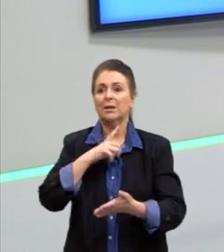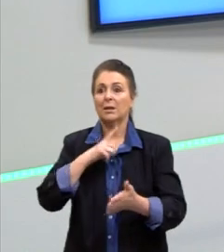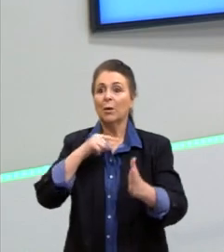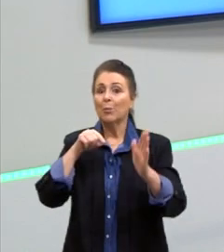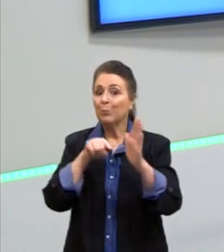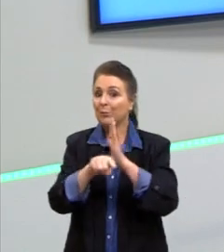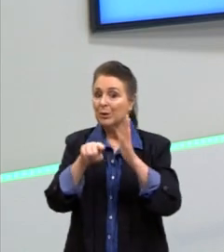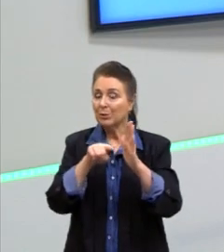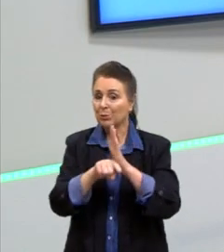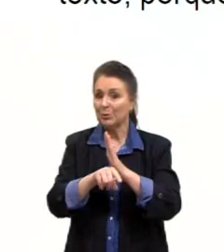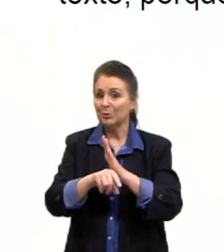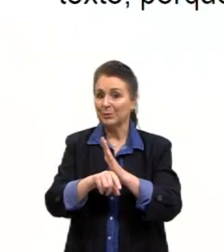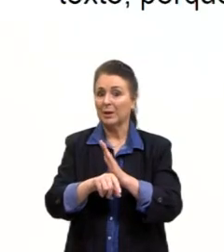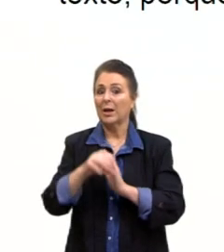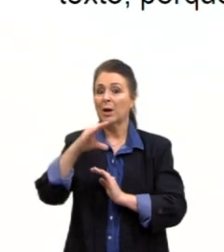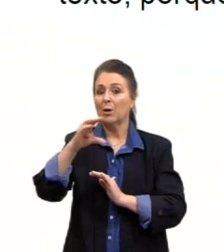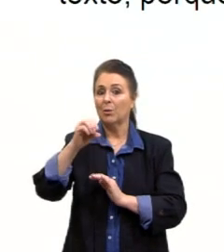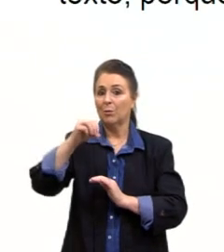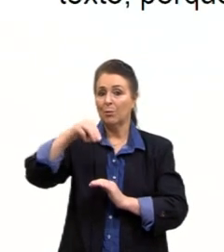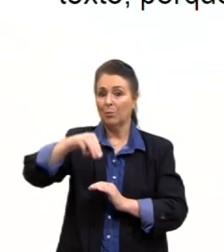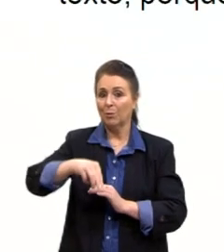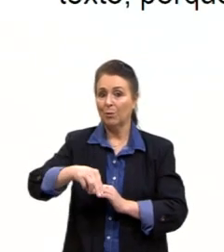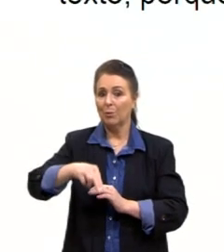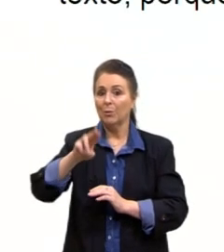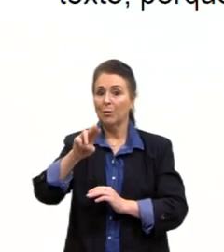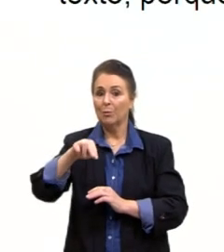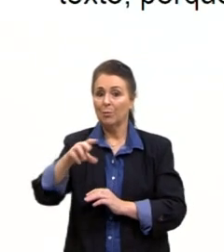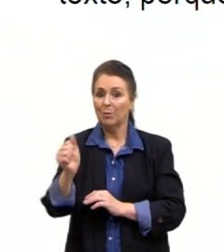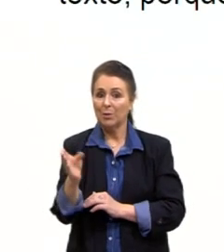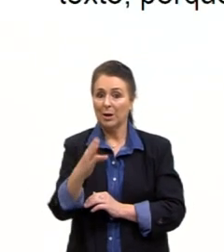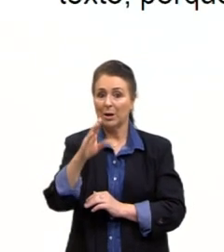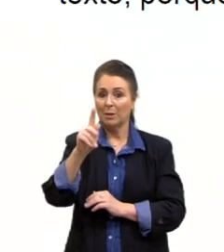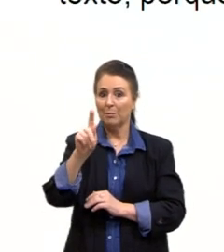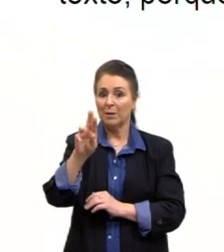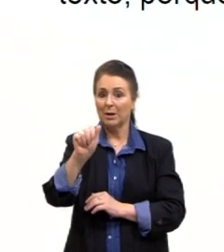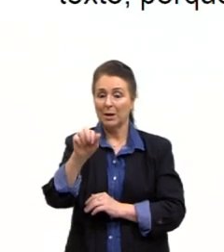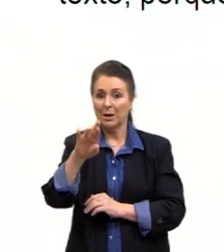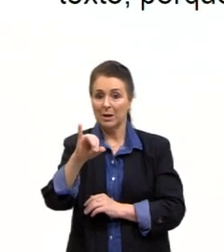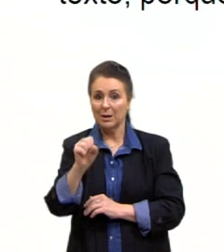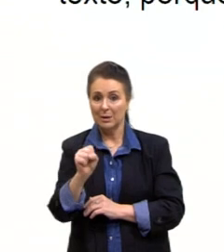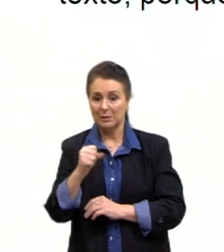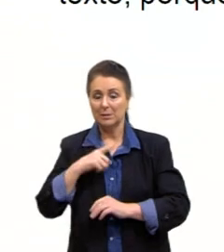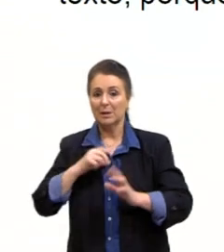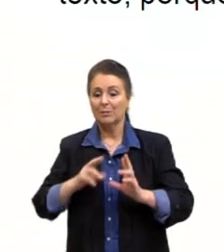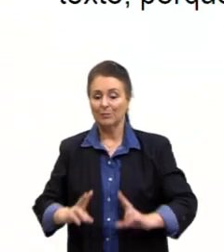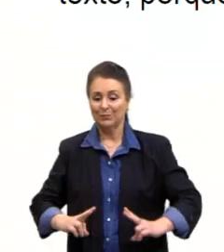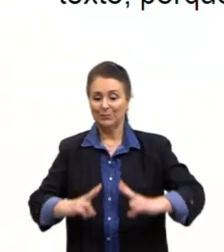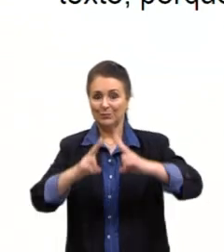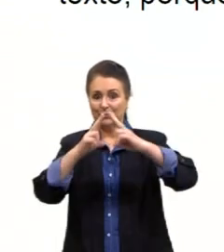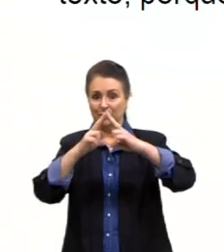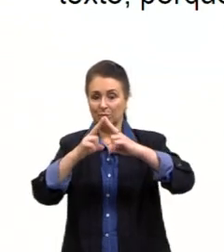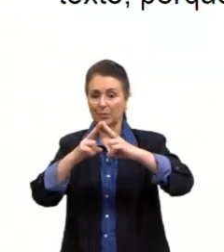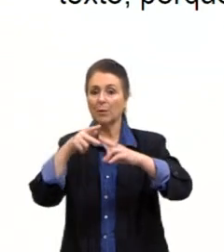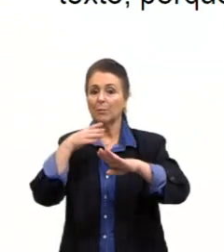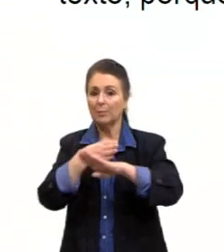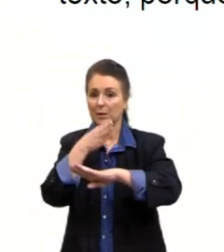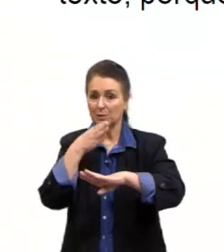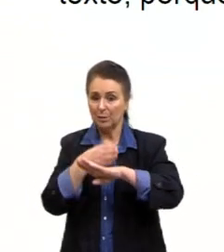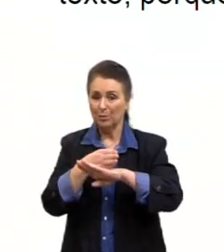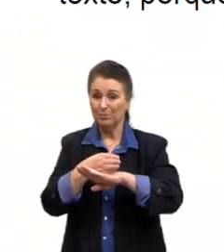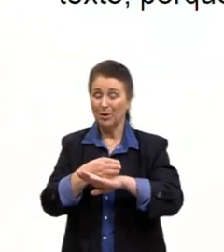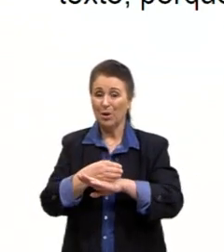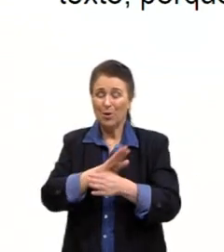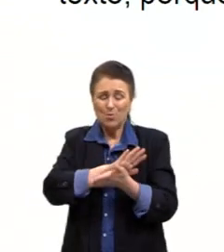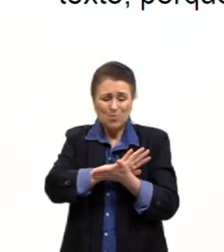sobre a Comuna de Paris. Vou ler para vocês, então. Então, um partidário da Comuna de Paris, que por ter sido massacrada,